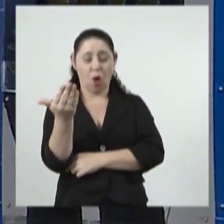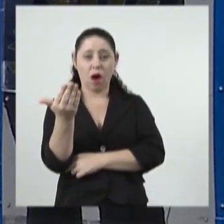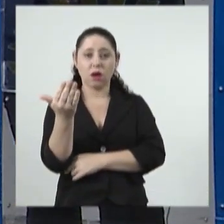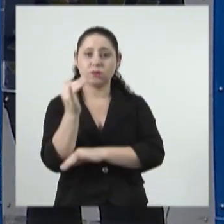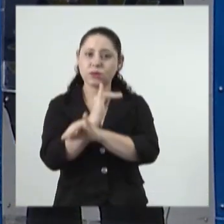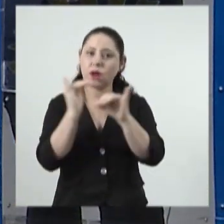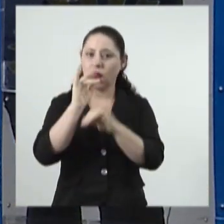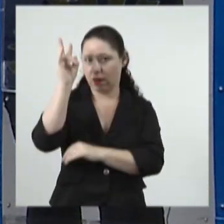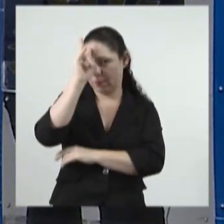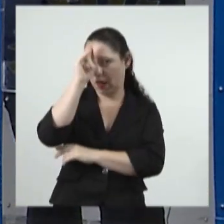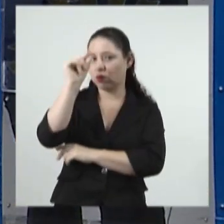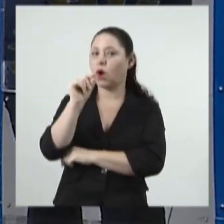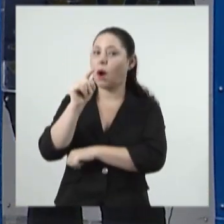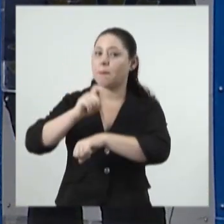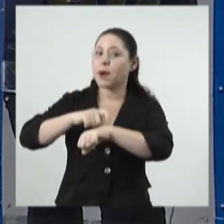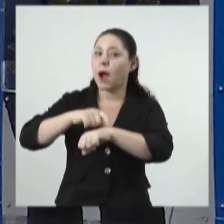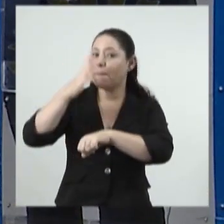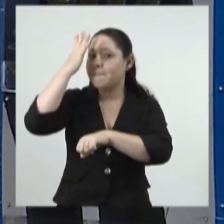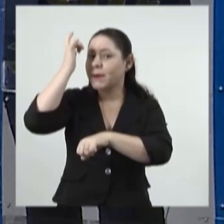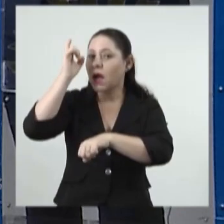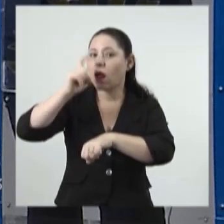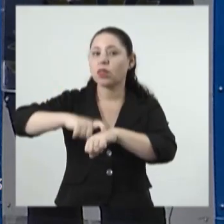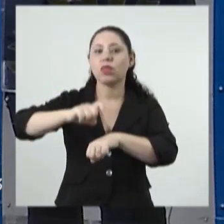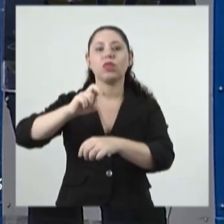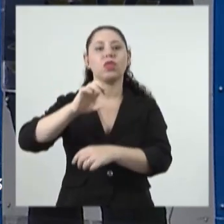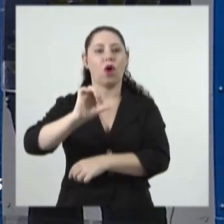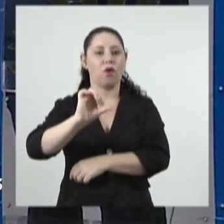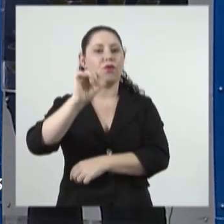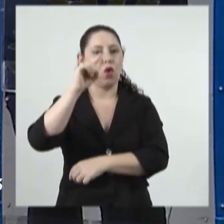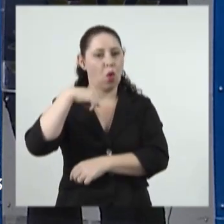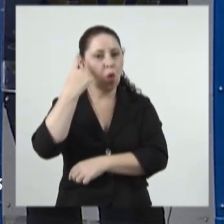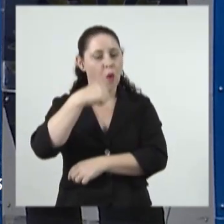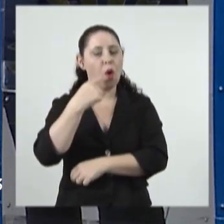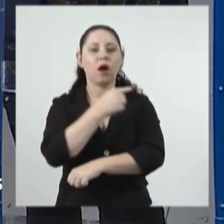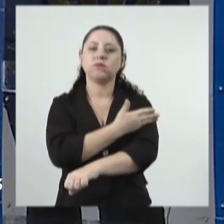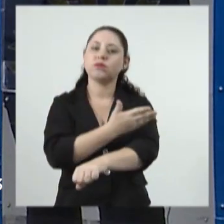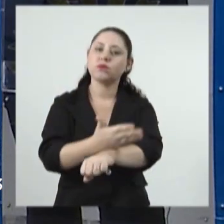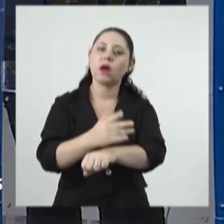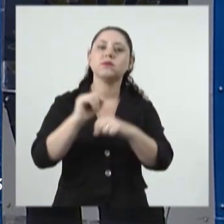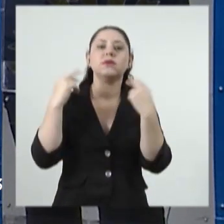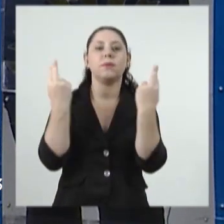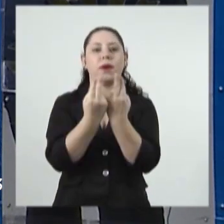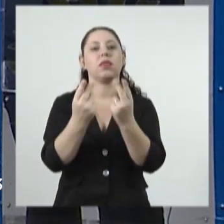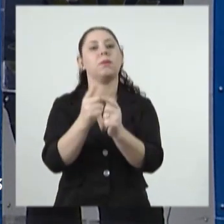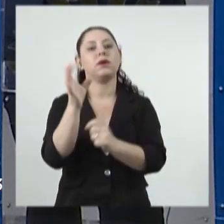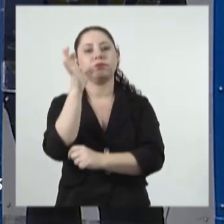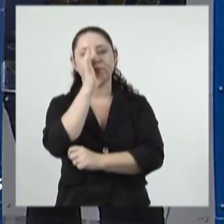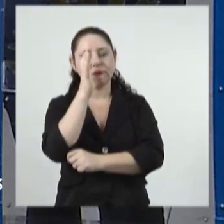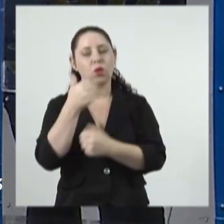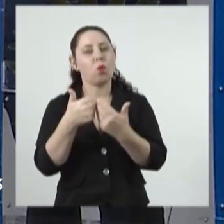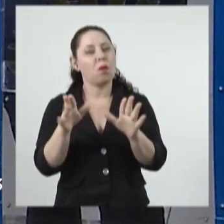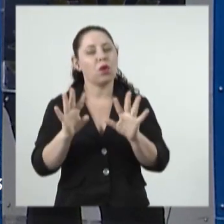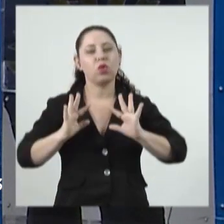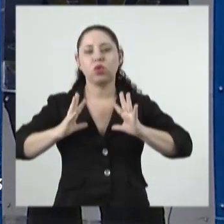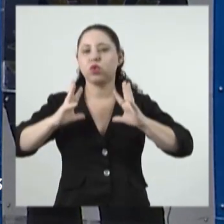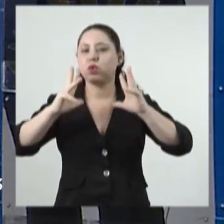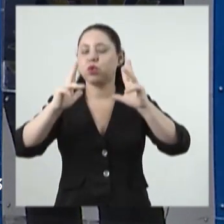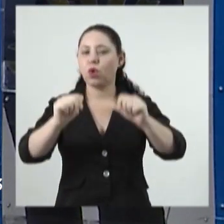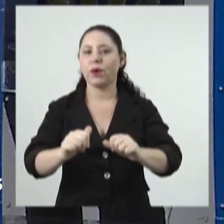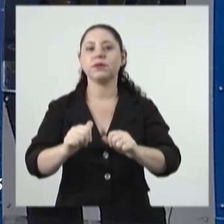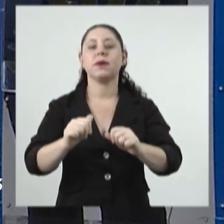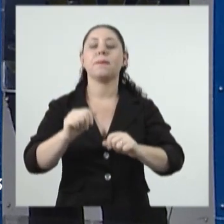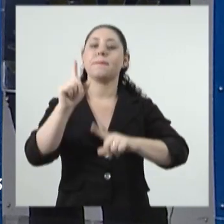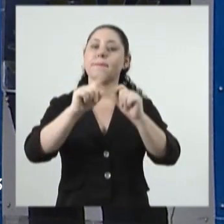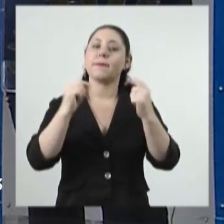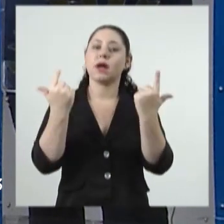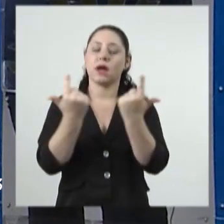programação, lembrando então, a partir de amanhã às 9 horas da manhã as sessões plenárias que você também acompanha ao vivo em todos os canais da